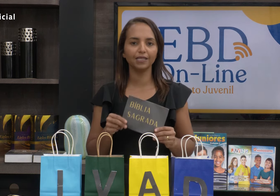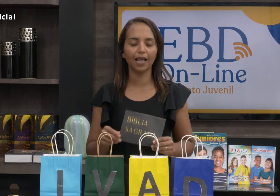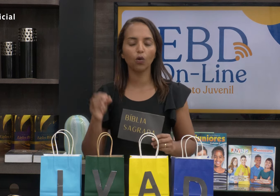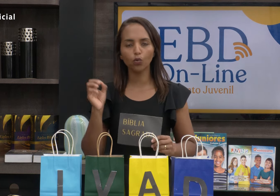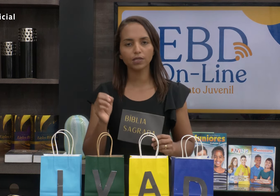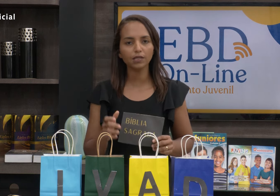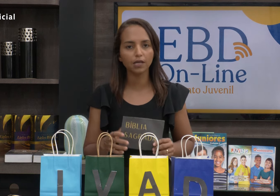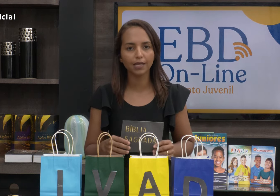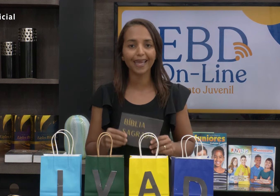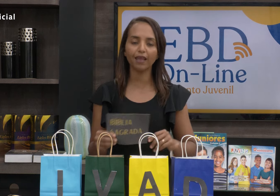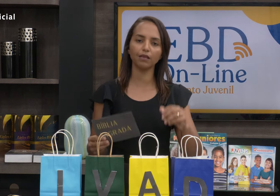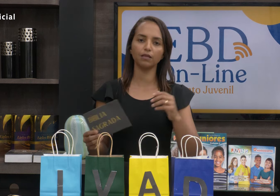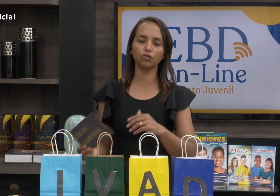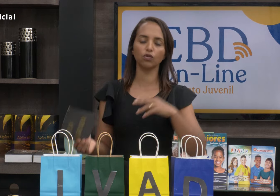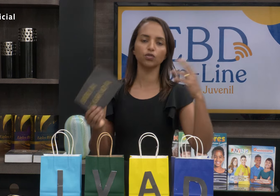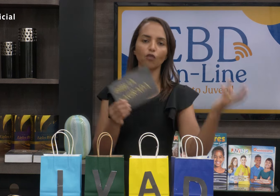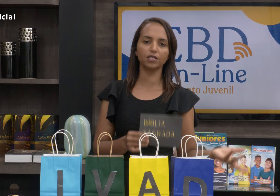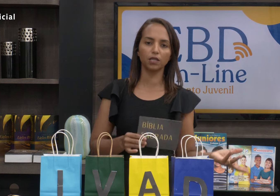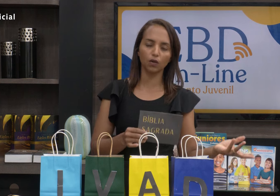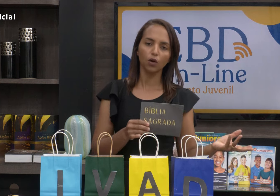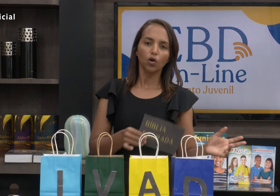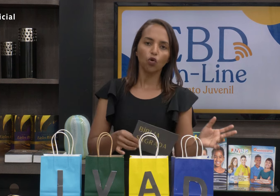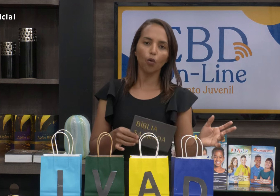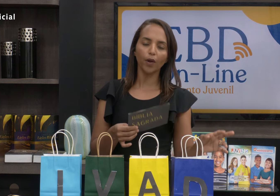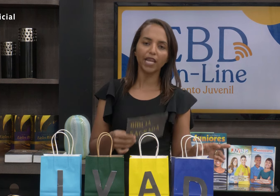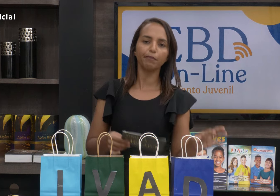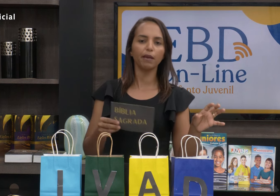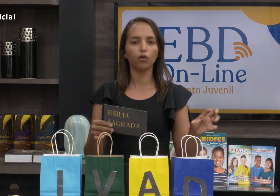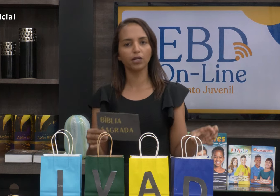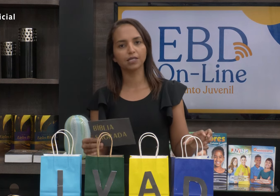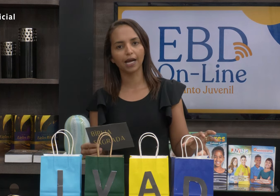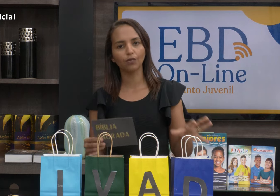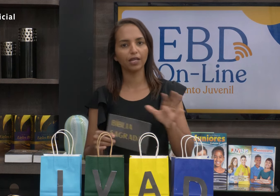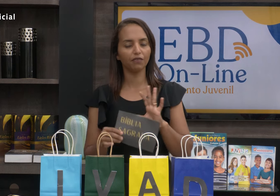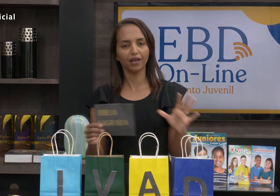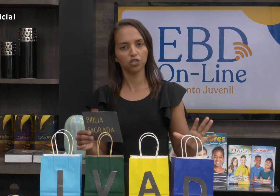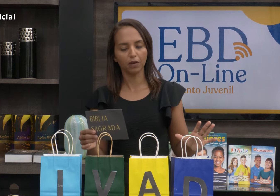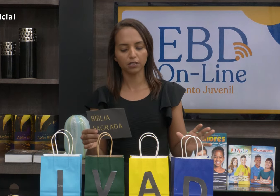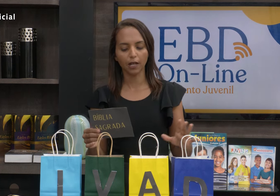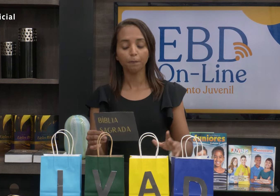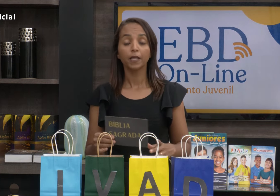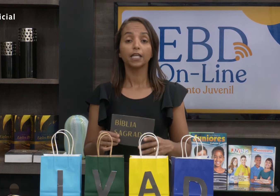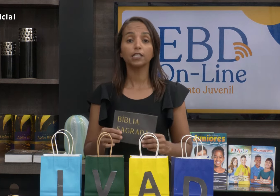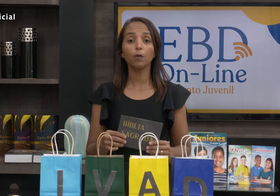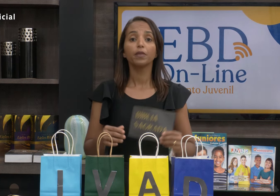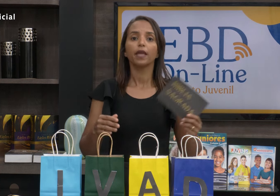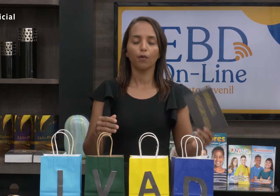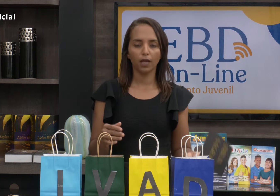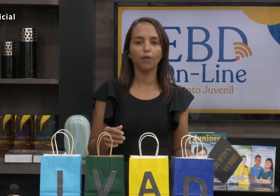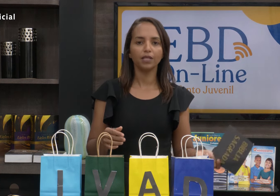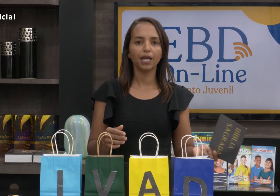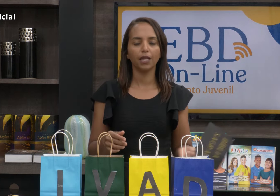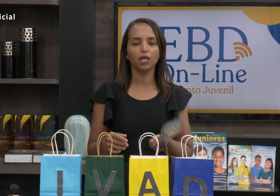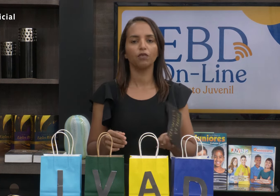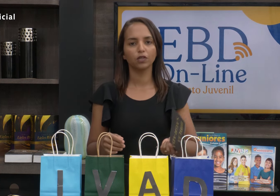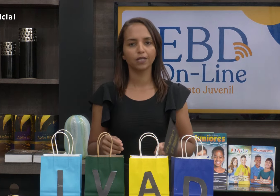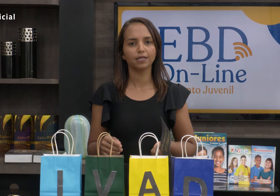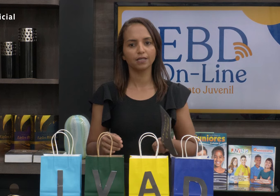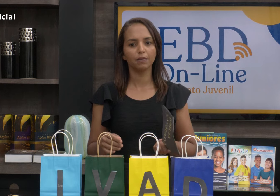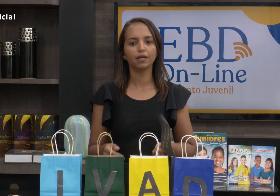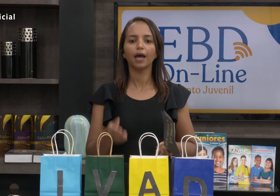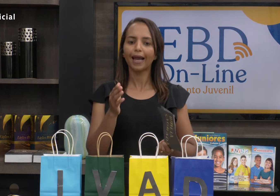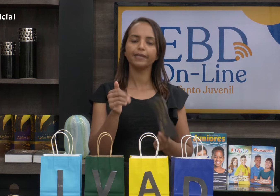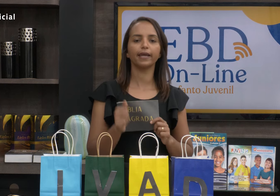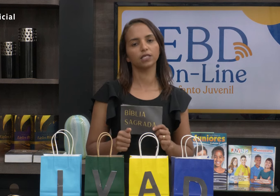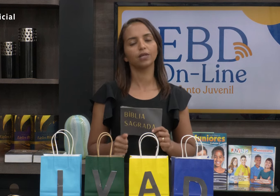crianças vão sair de lá com certeza, entendendo não só o versículo, como ele memorizado ali facilmente, tá? Então, eu indicaria que você